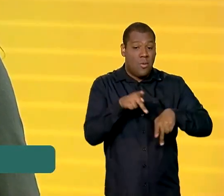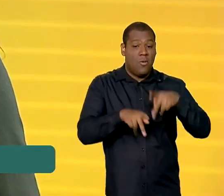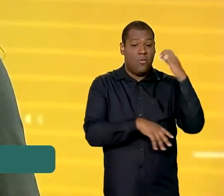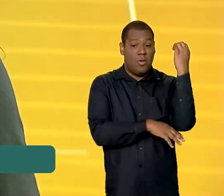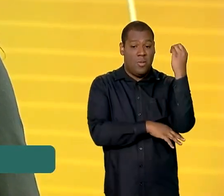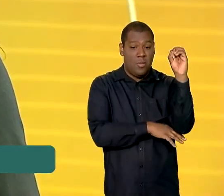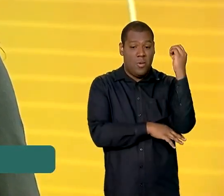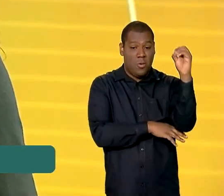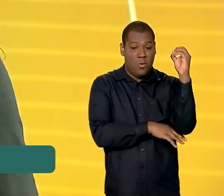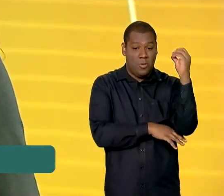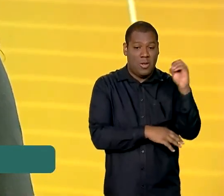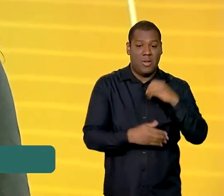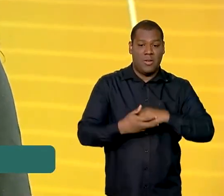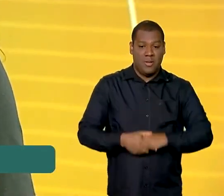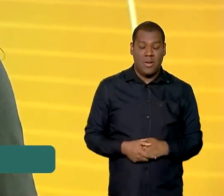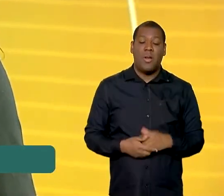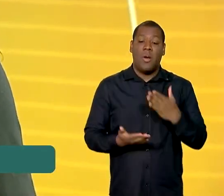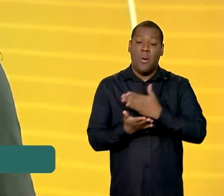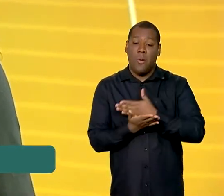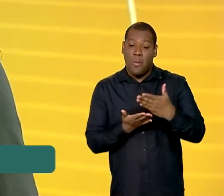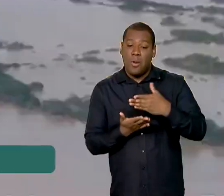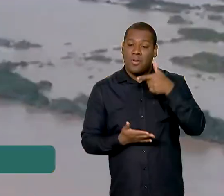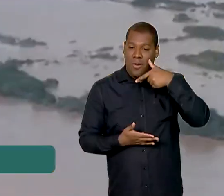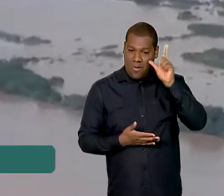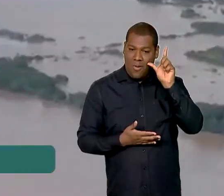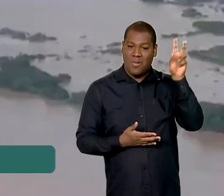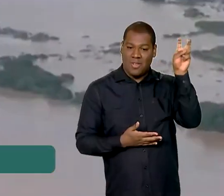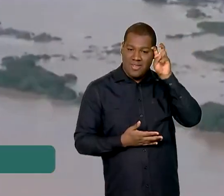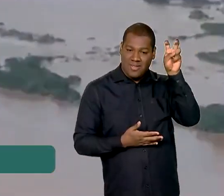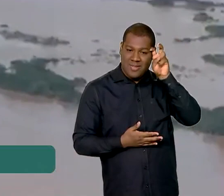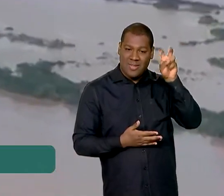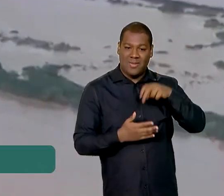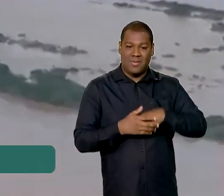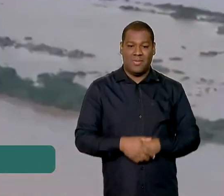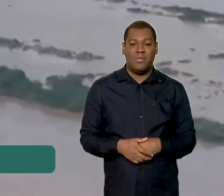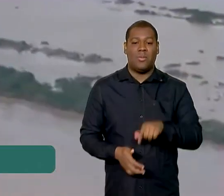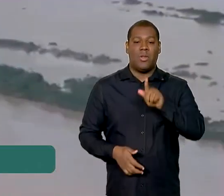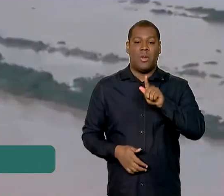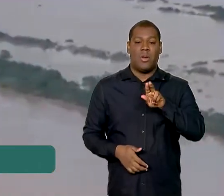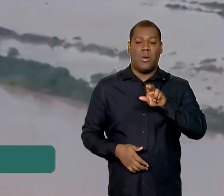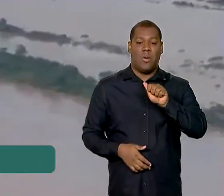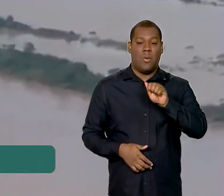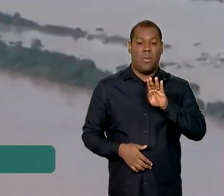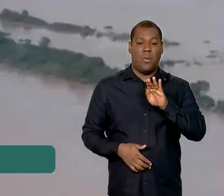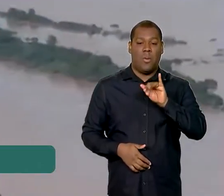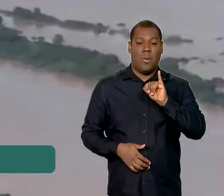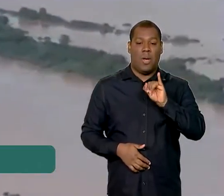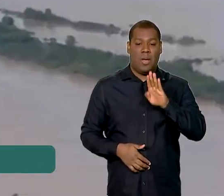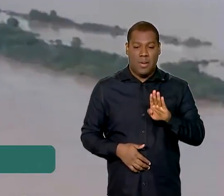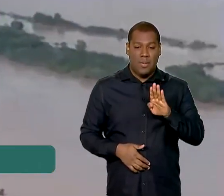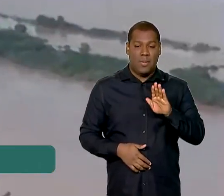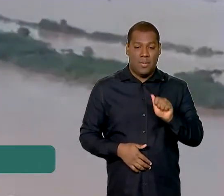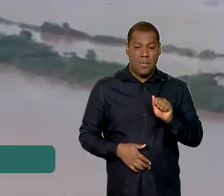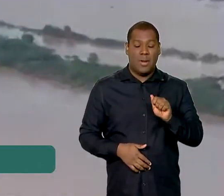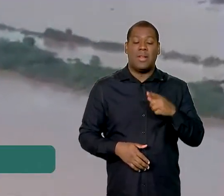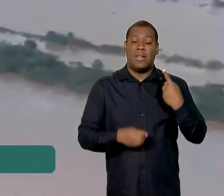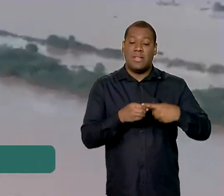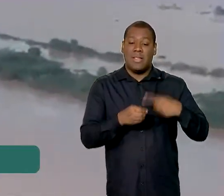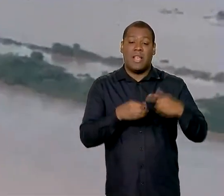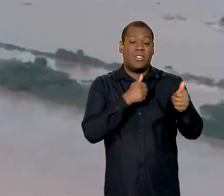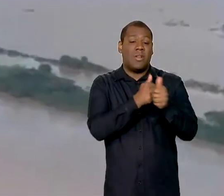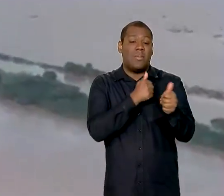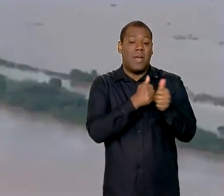unidade começou a funcionar nesta quinta-feira. Guaíba fica na região metropolitana de Porto Alegre e tem